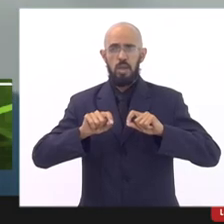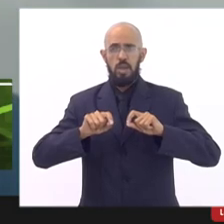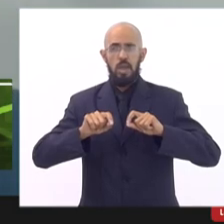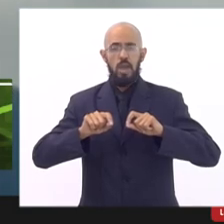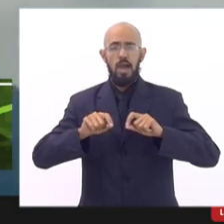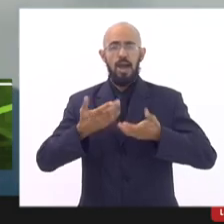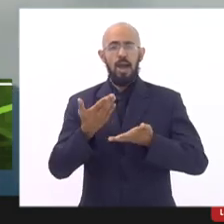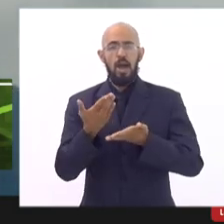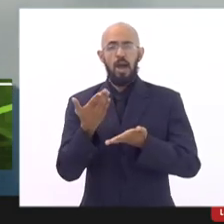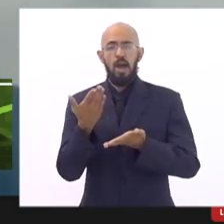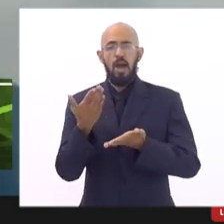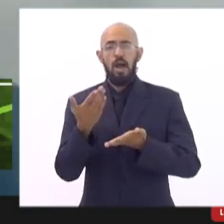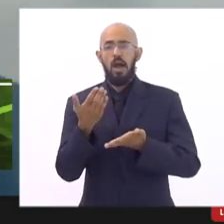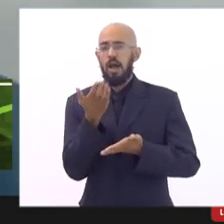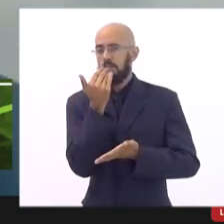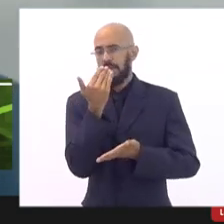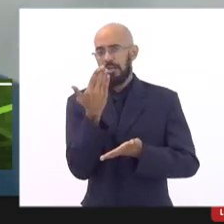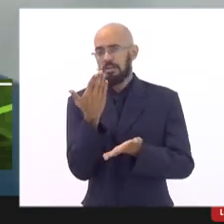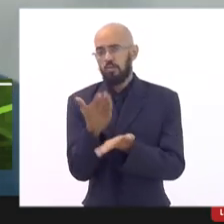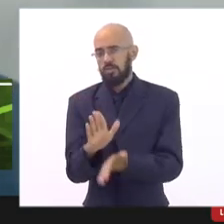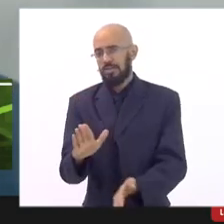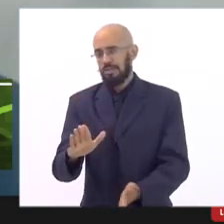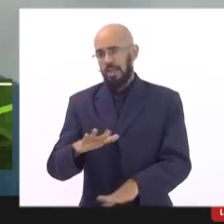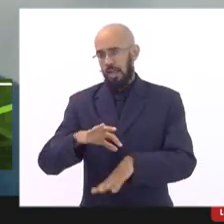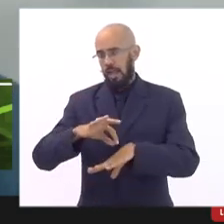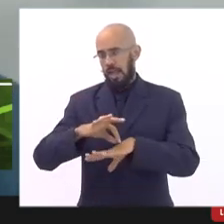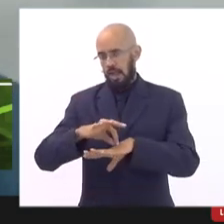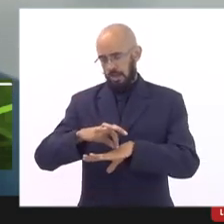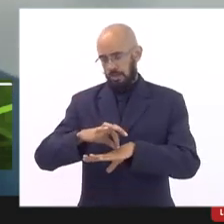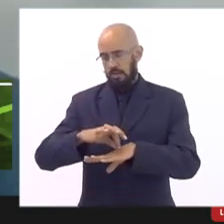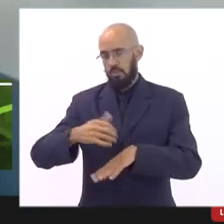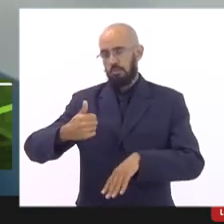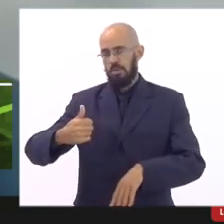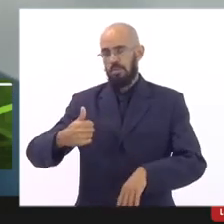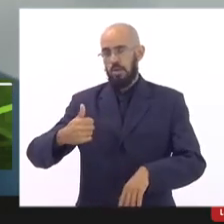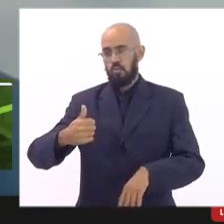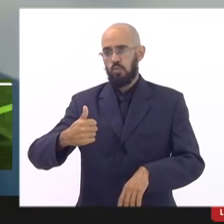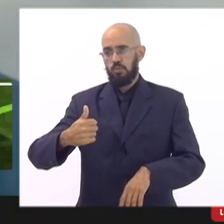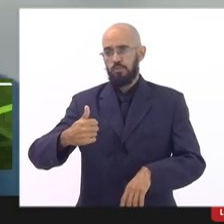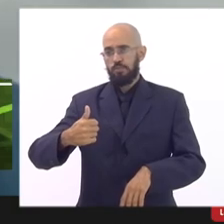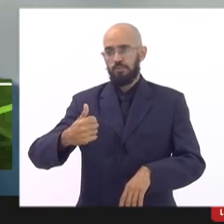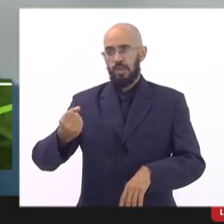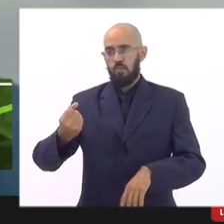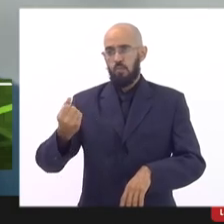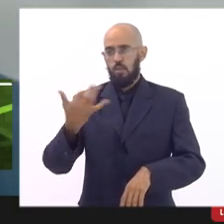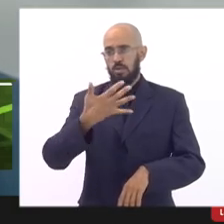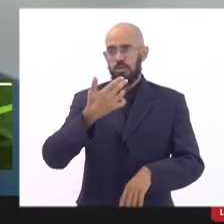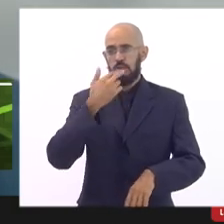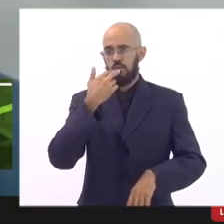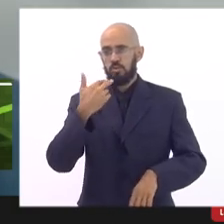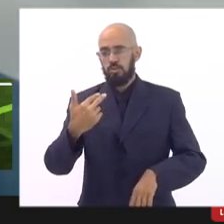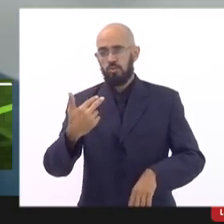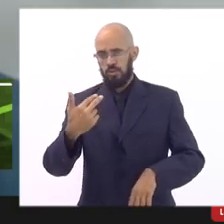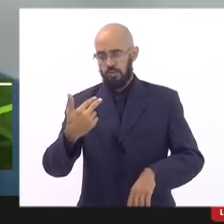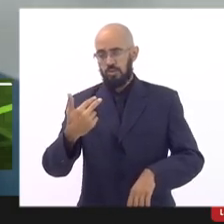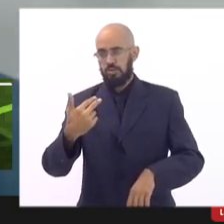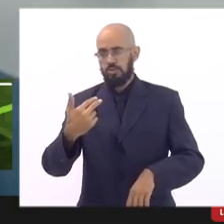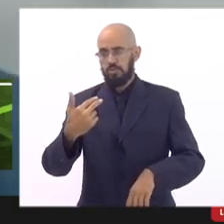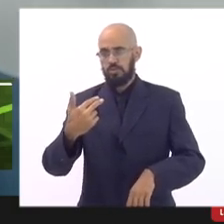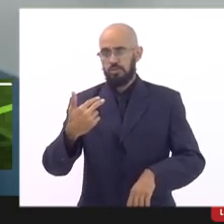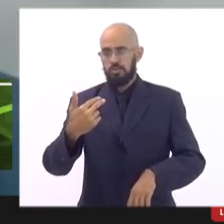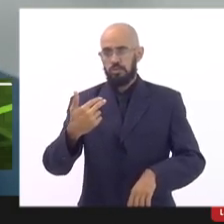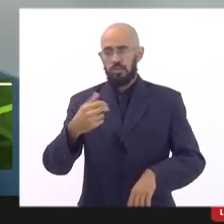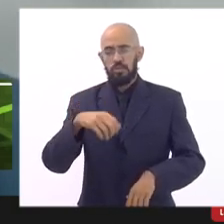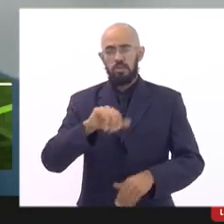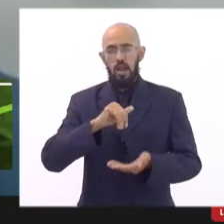reduzia a isso e duas questões foram um o número de nutricionistas da